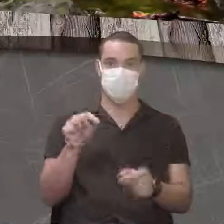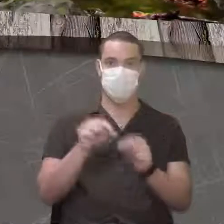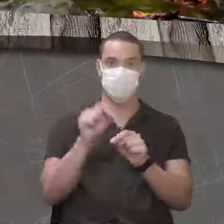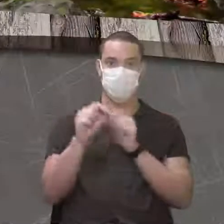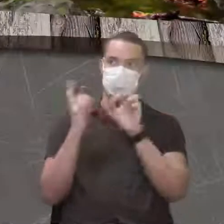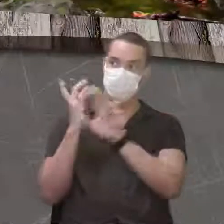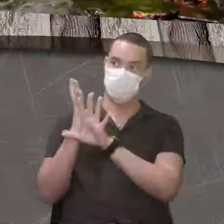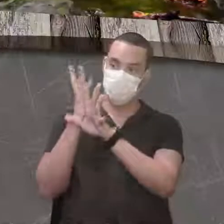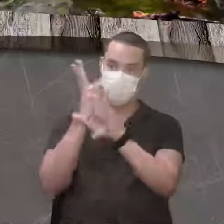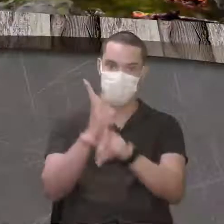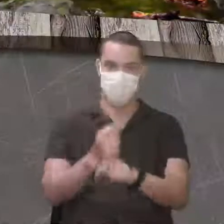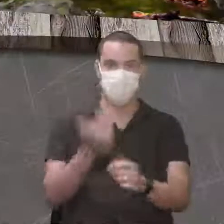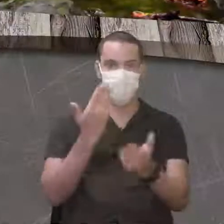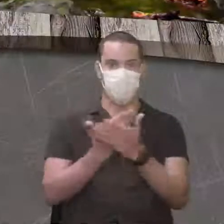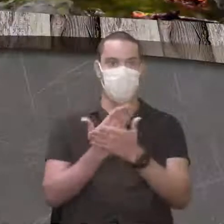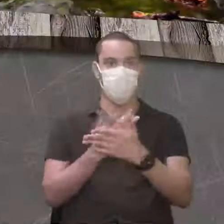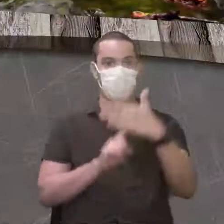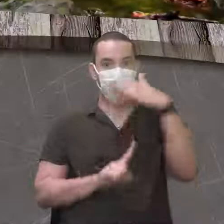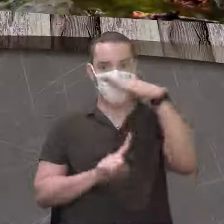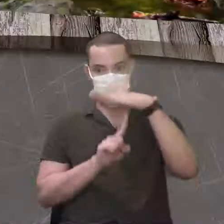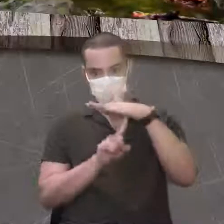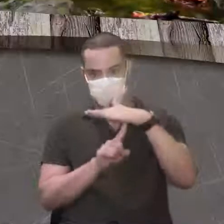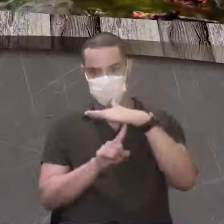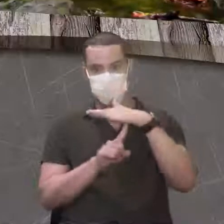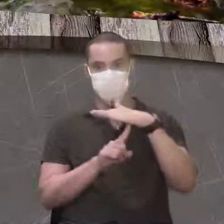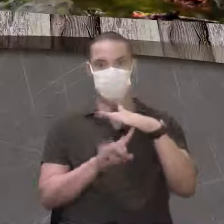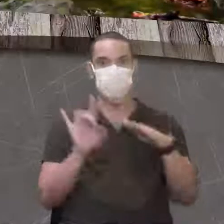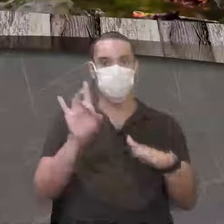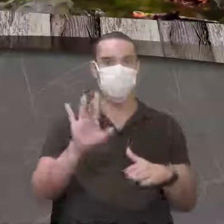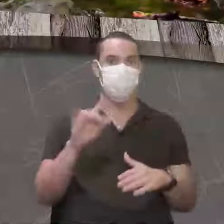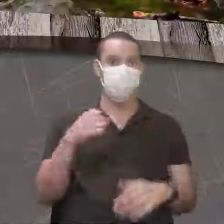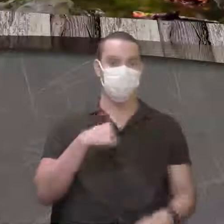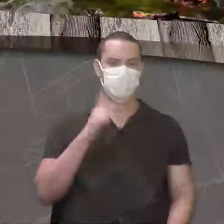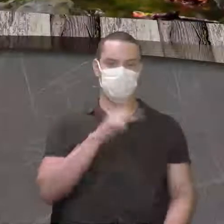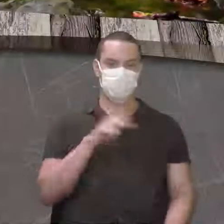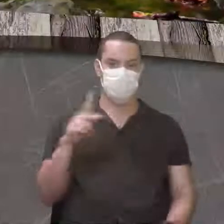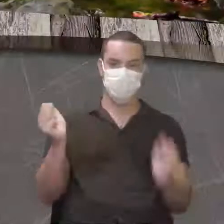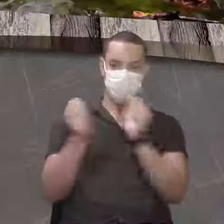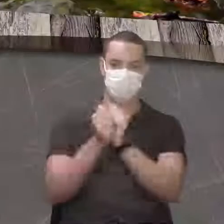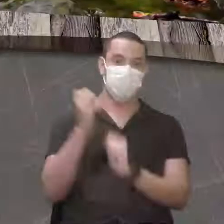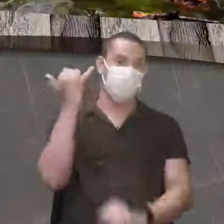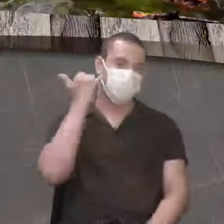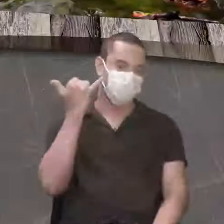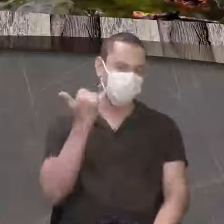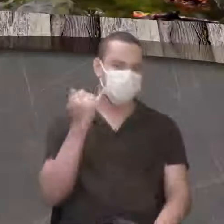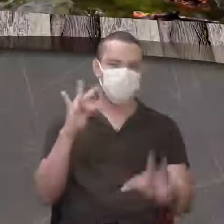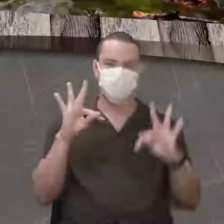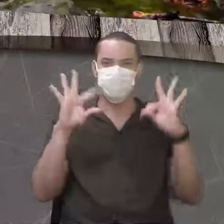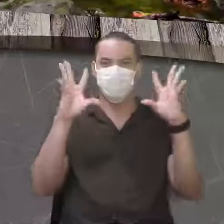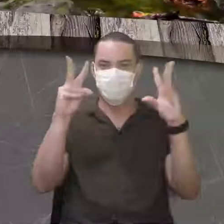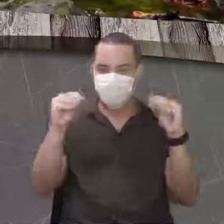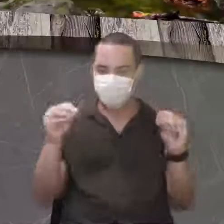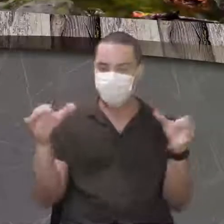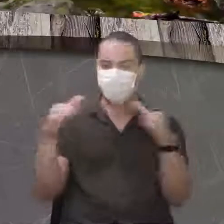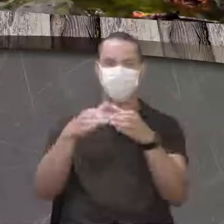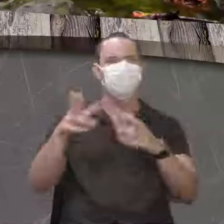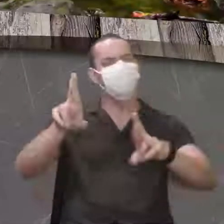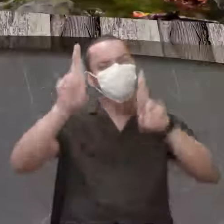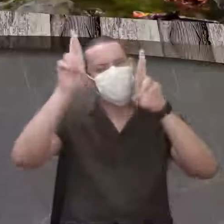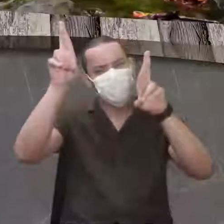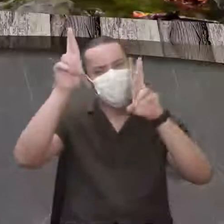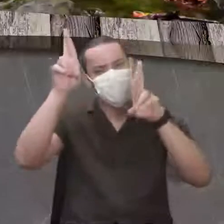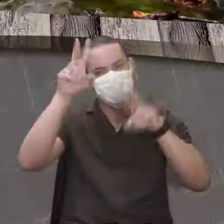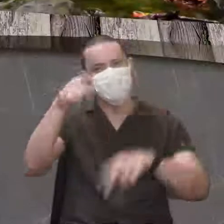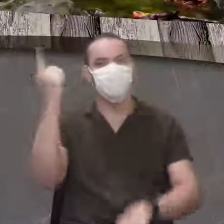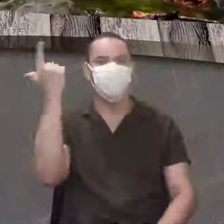nossa revisão da unidade 1. E a prof, Vitor aqui, todos nós, torcendo para